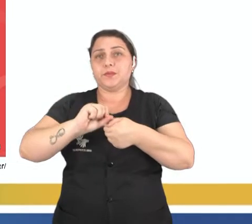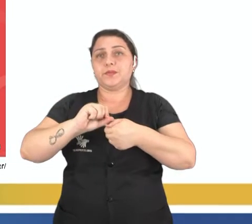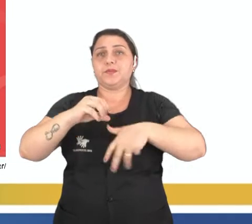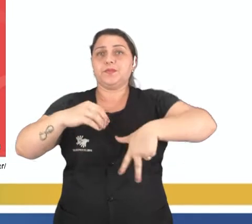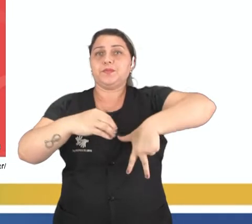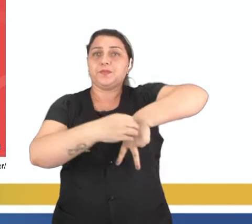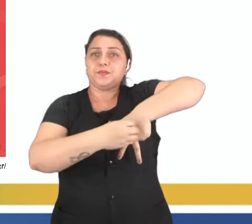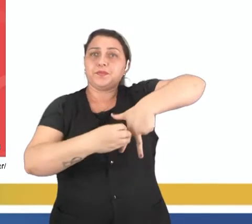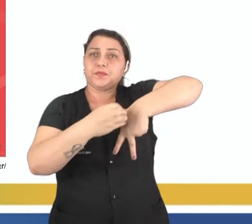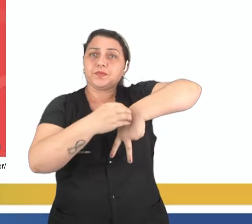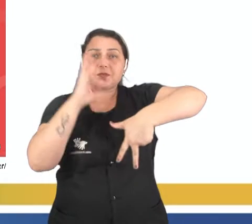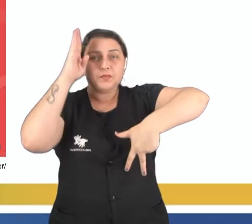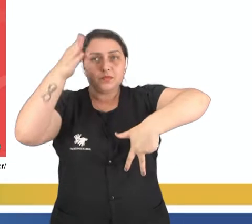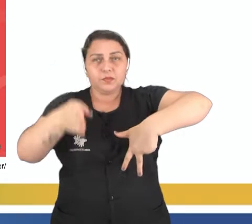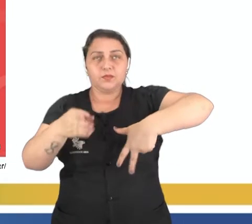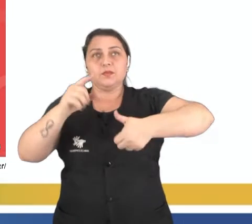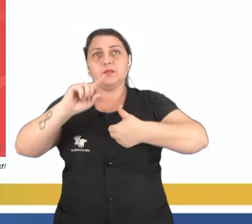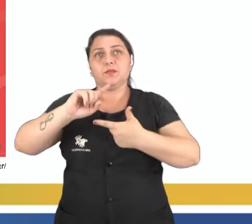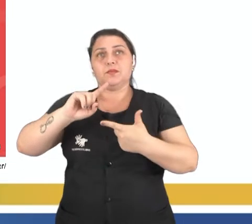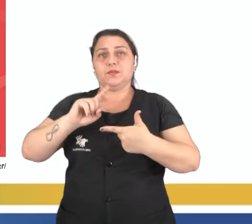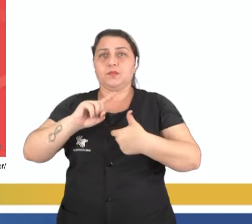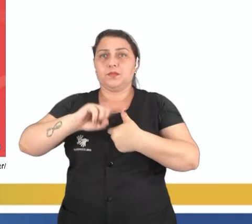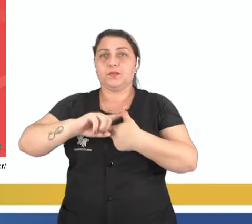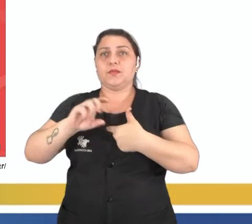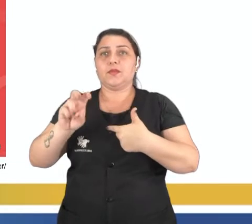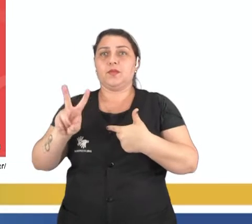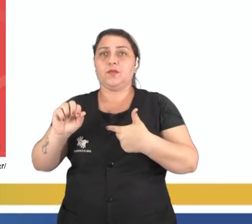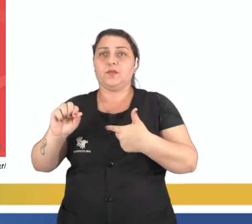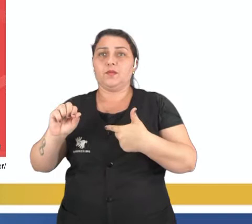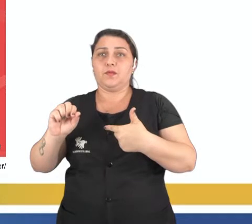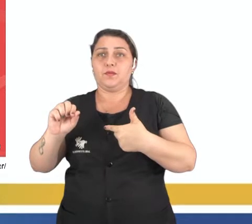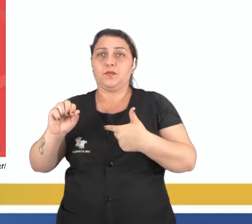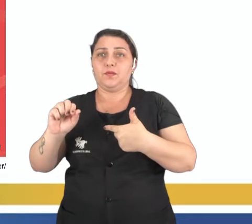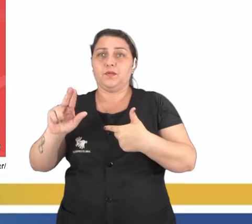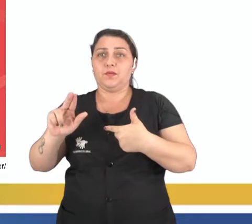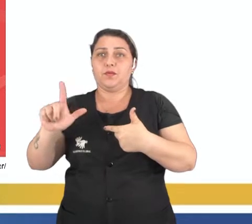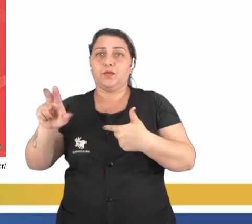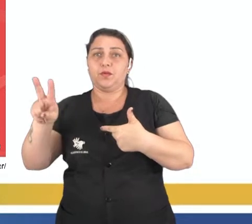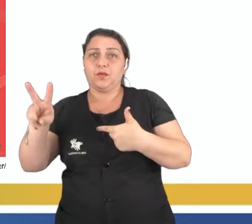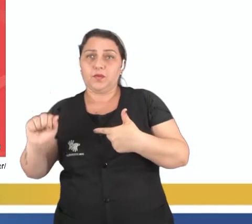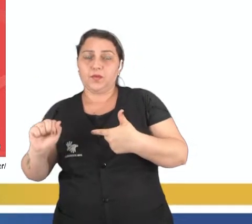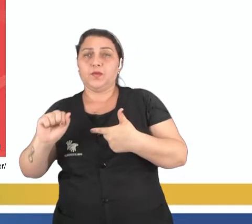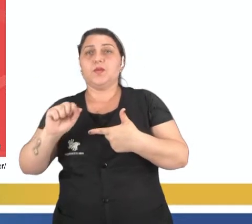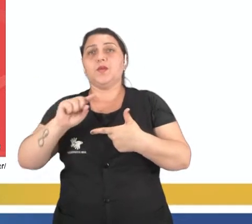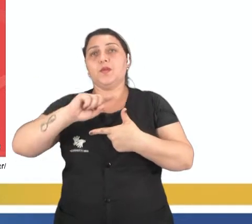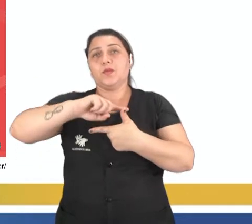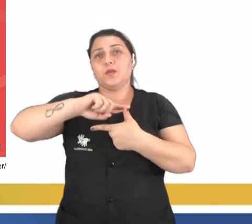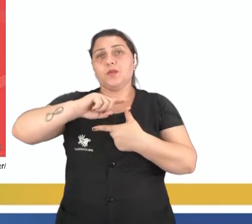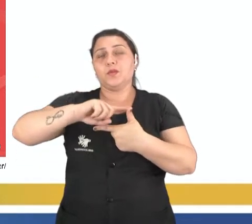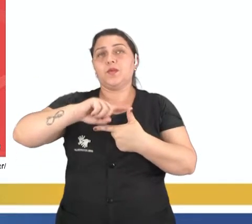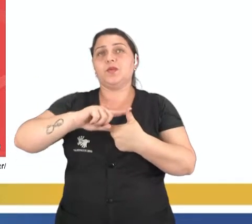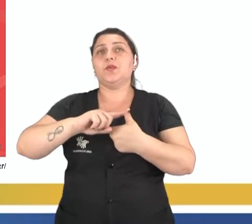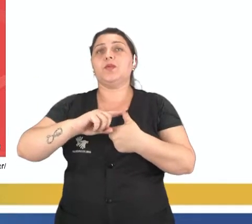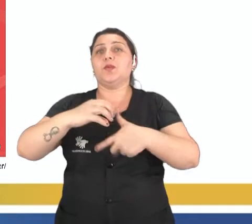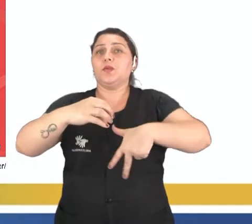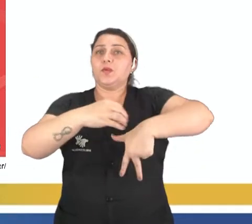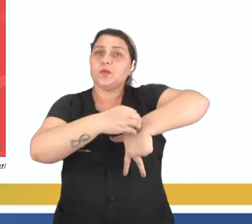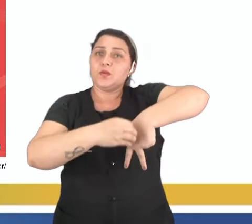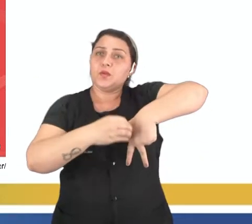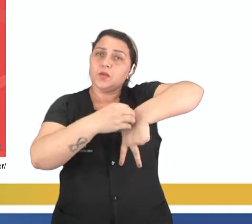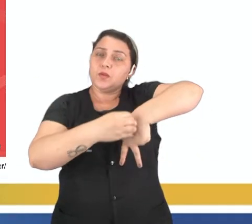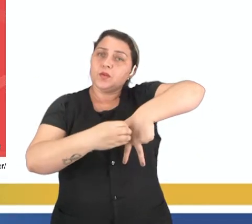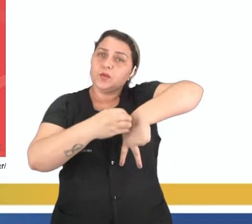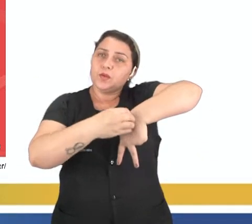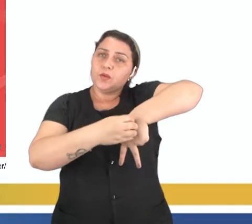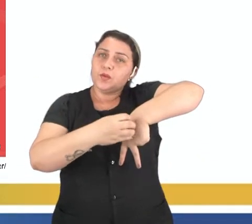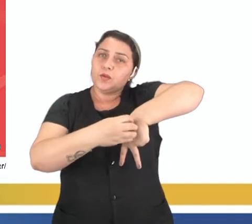órgãos, os principais, nós temos a vulva, a vulva é o nome que a gente dá para todos esses órgãos que estão